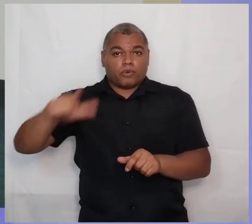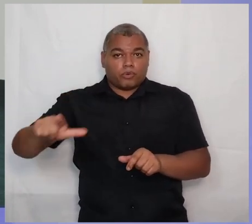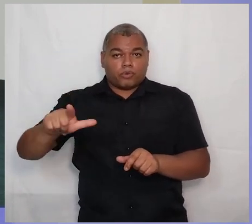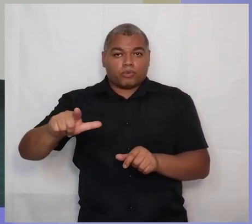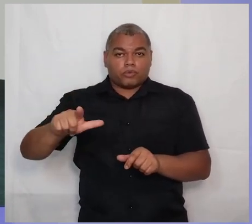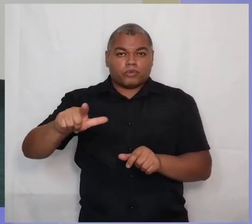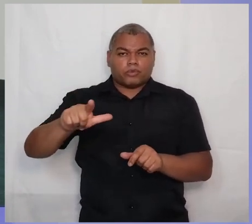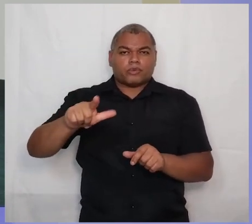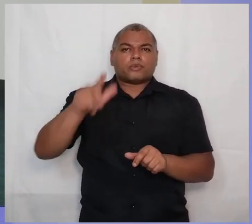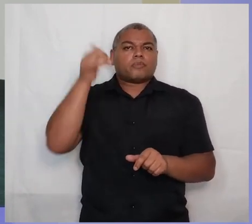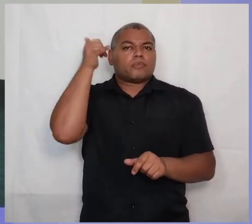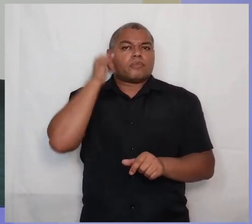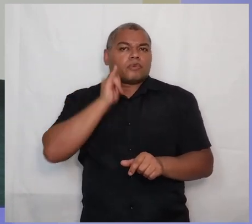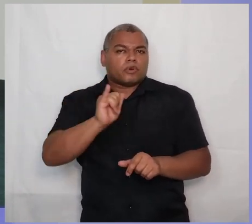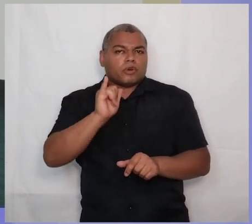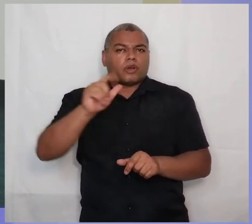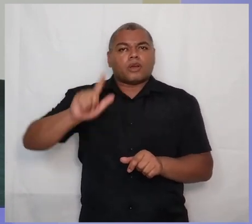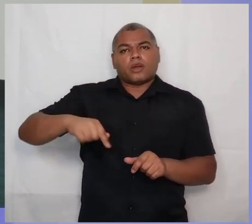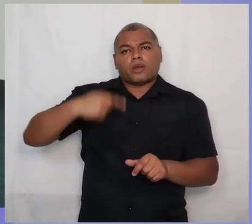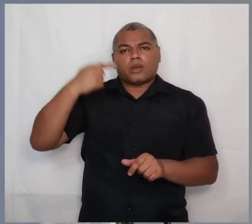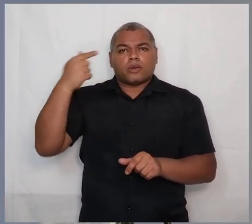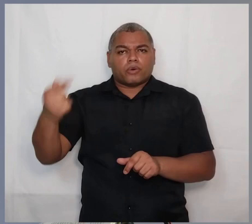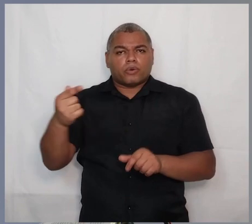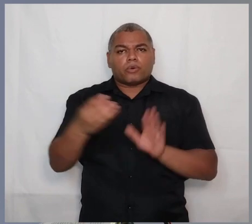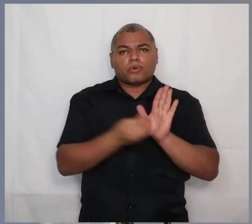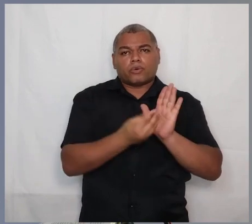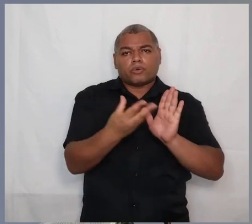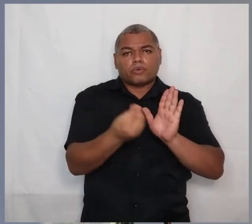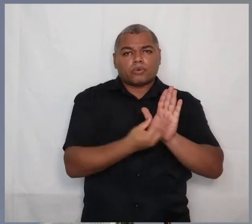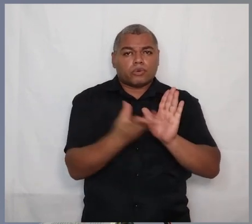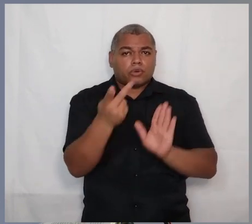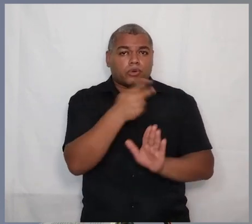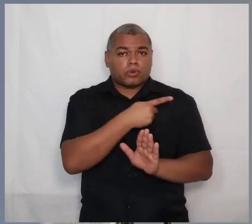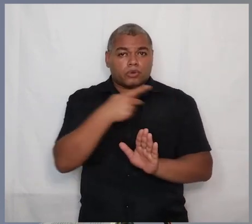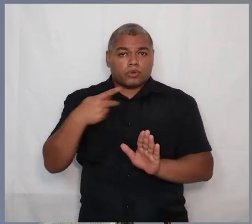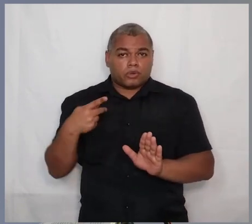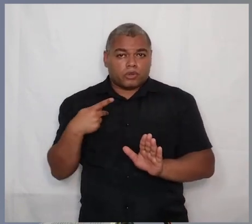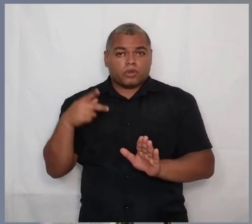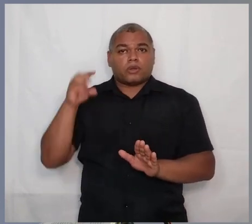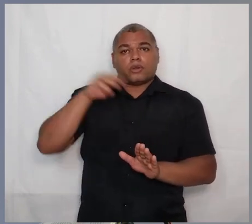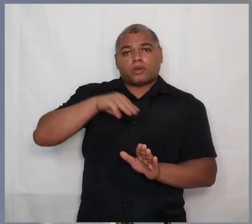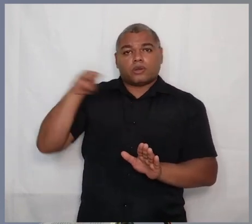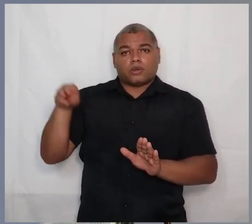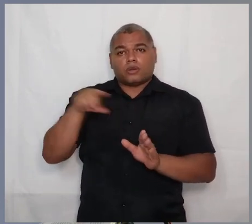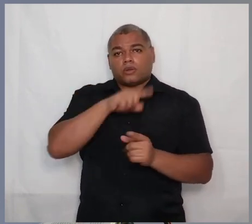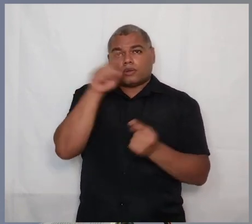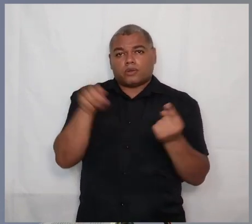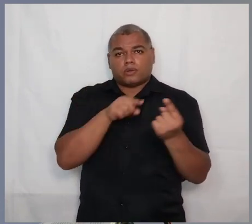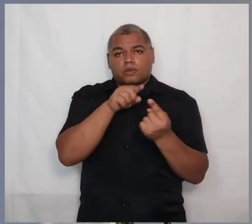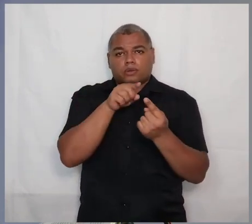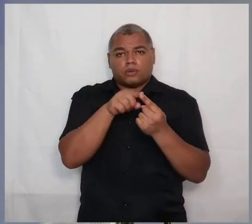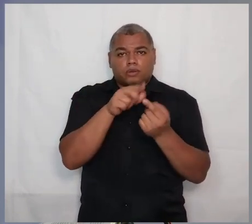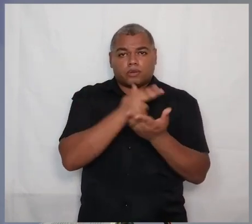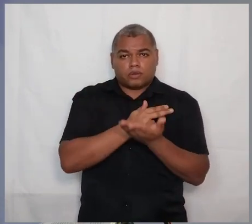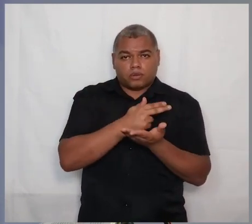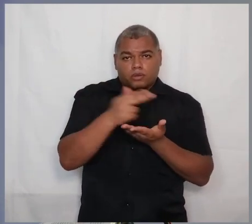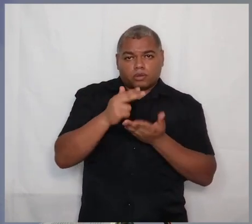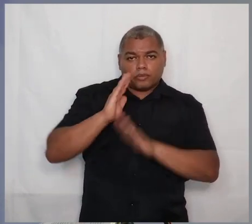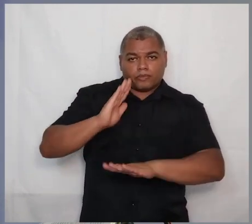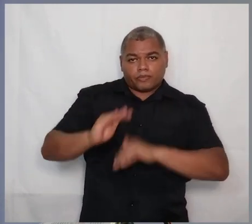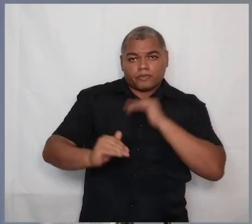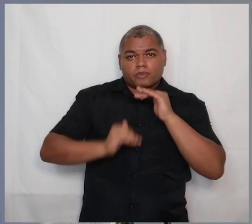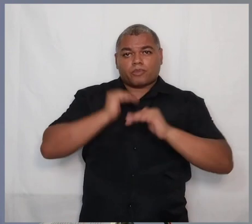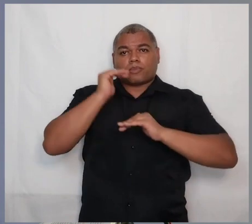e outros para pastores e mestres, com vistas ao aperfeiçoamento dos santos, para o desempenho do seu